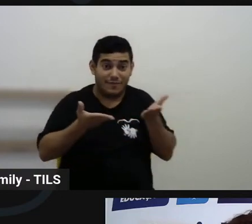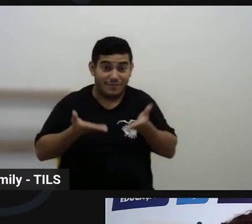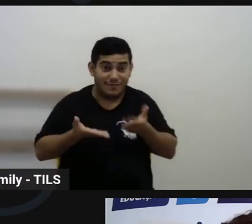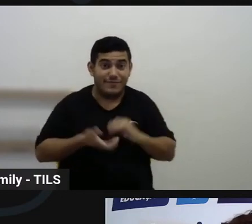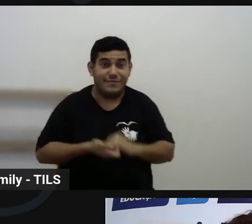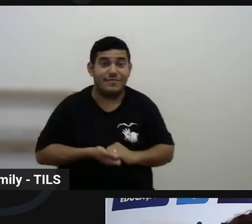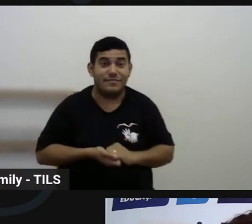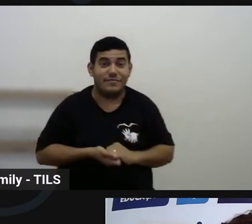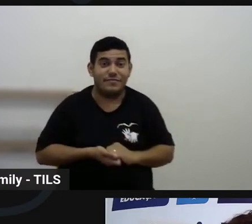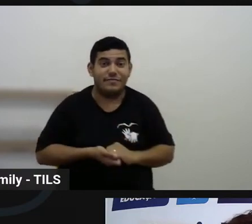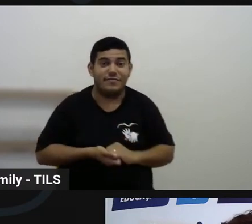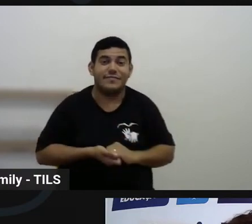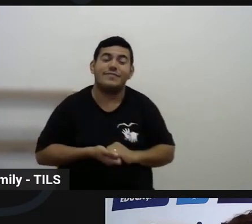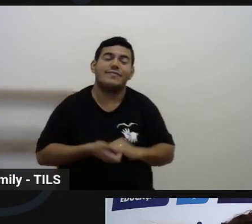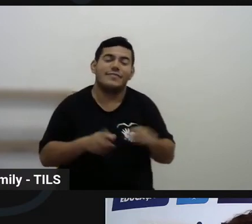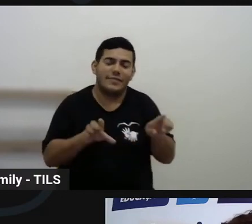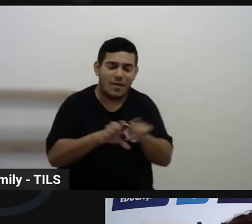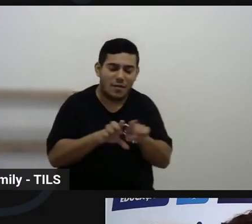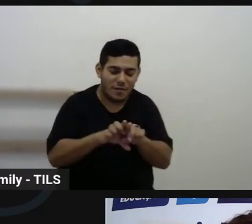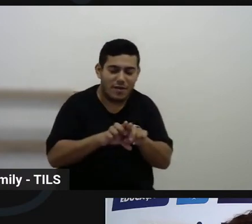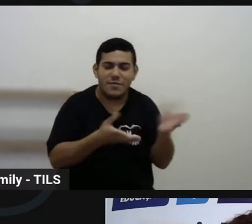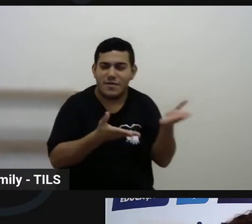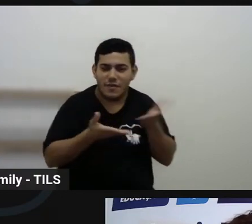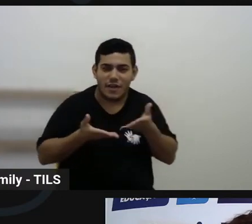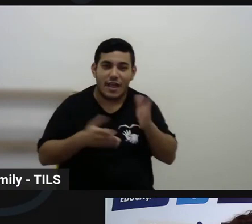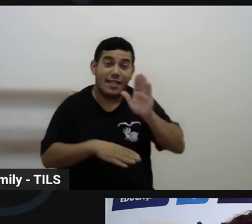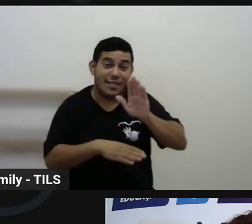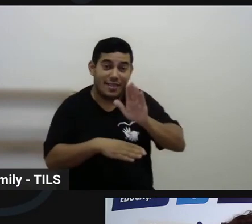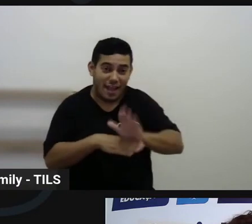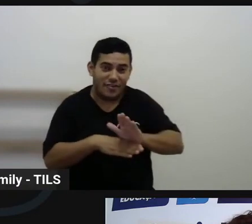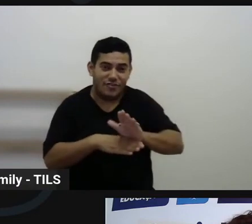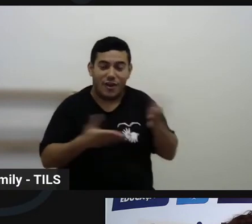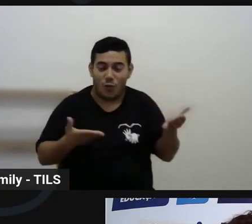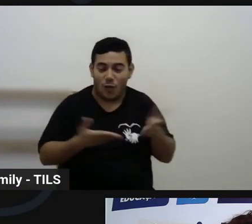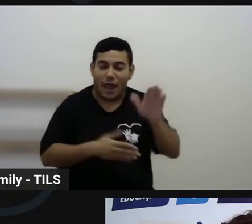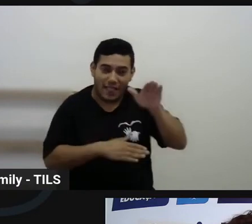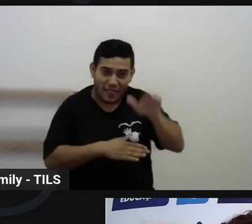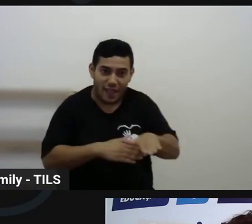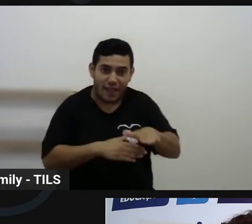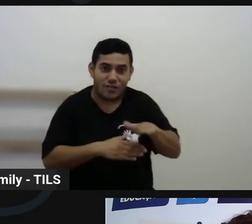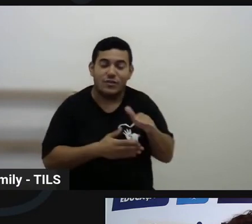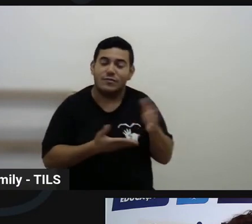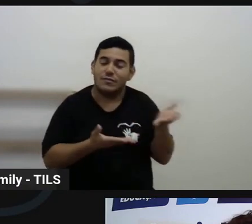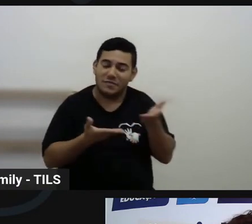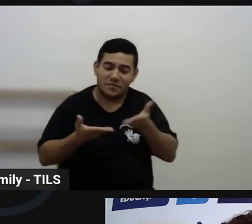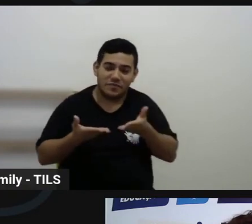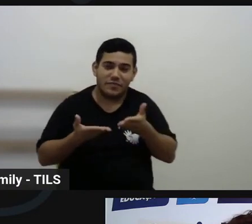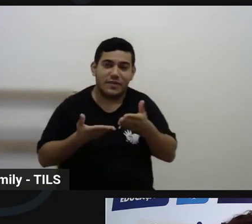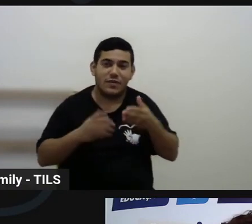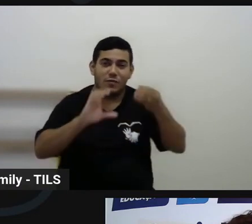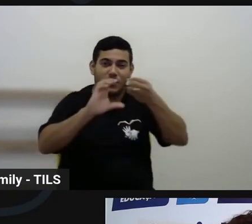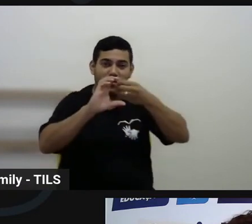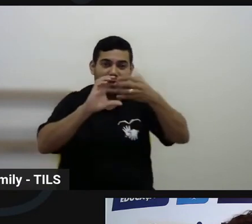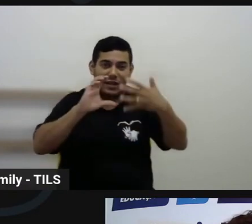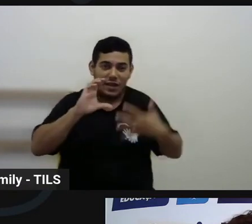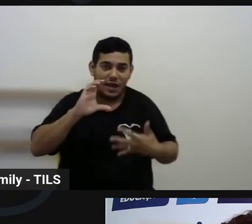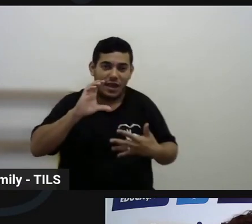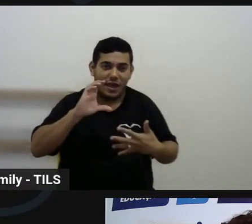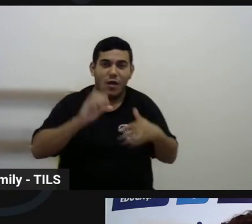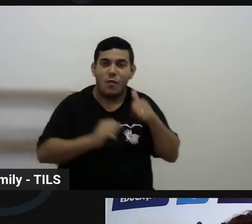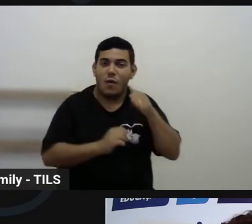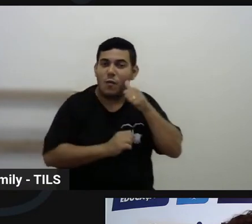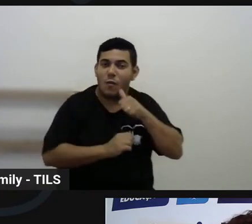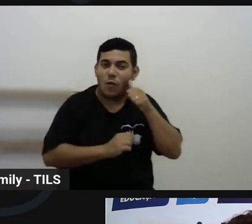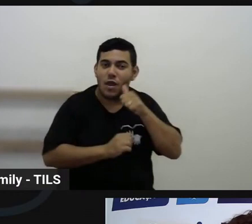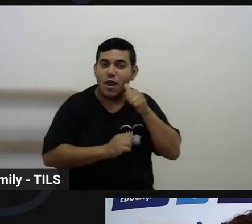e bem-vindas a essa tarde, né, de diálogos. Me autodescrevendo, eu sou morena